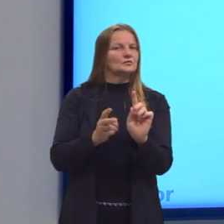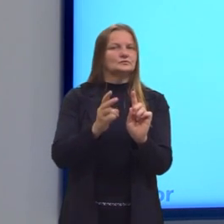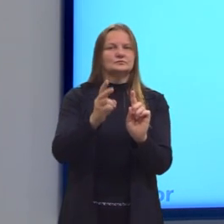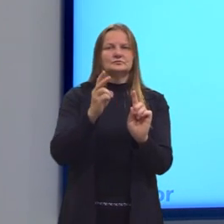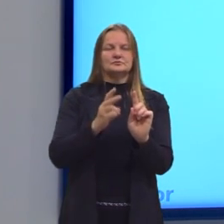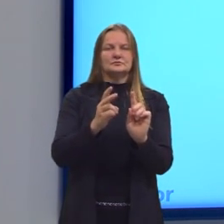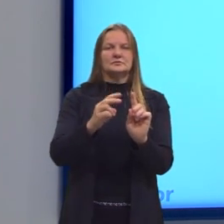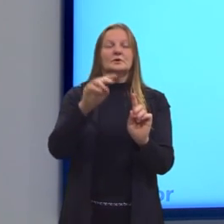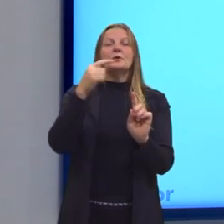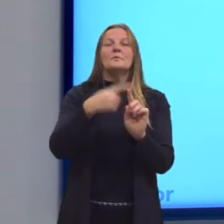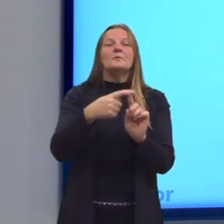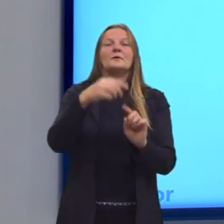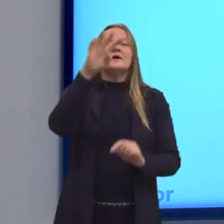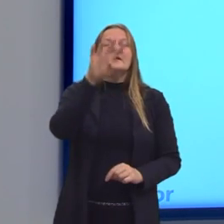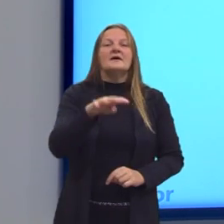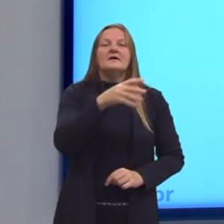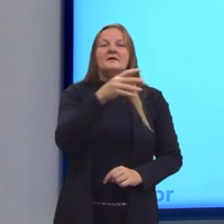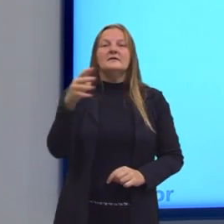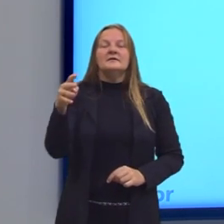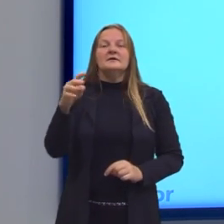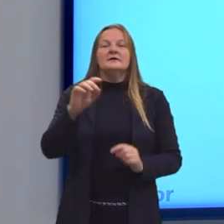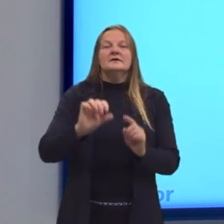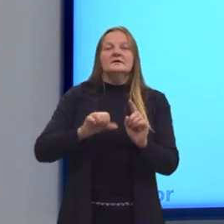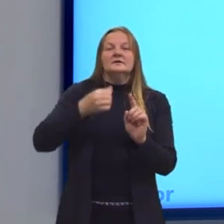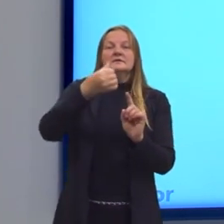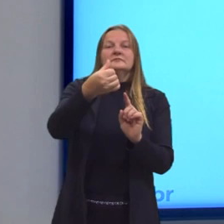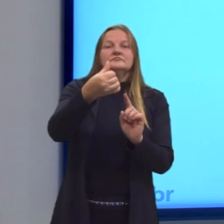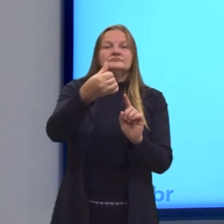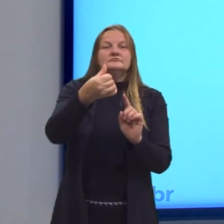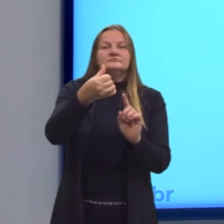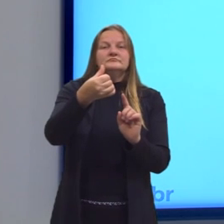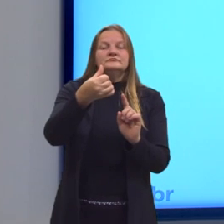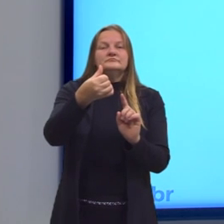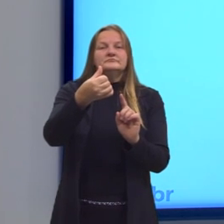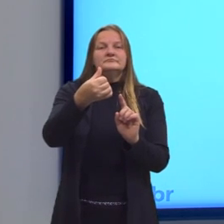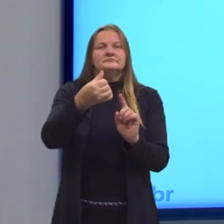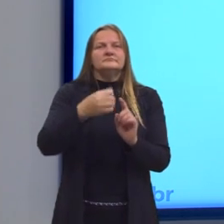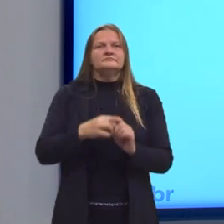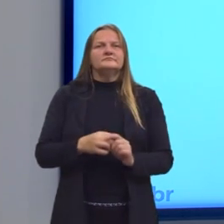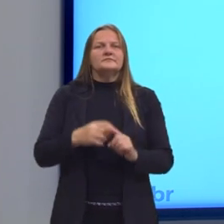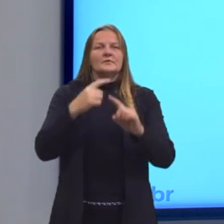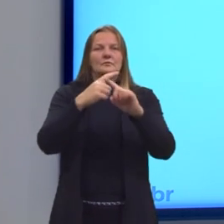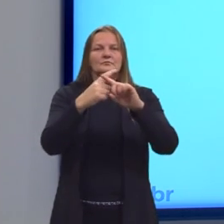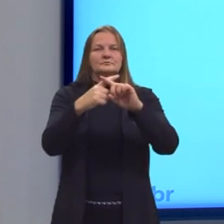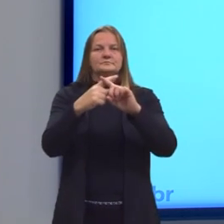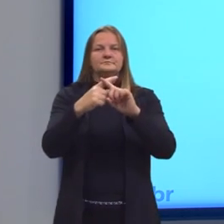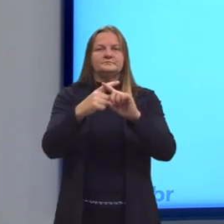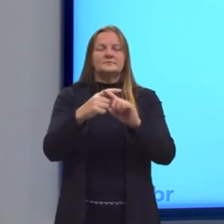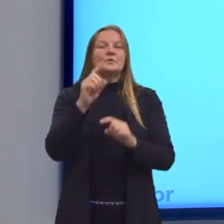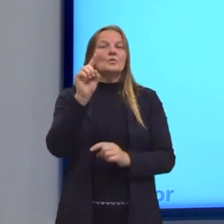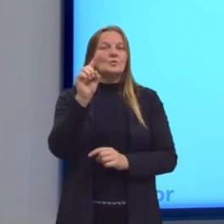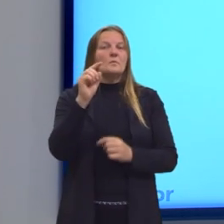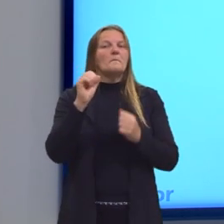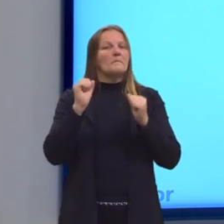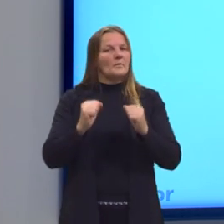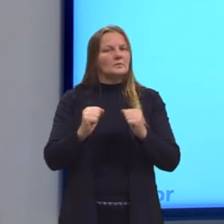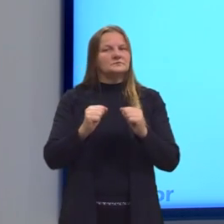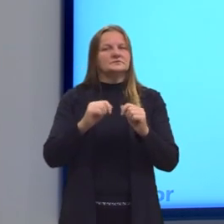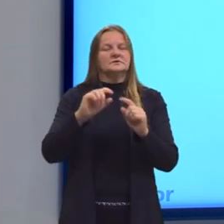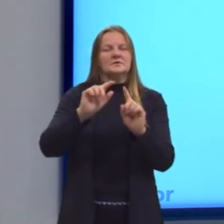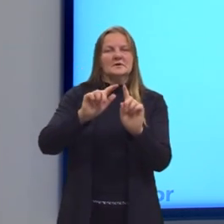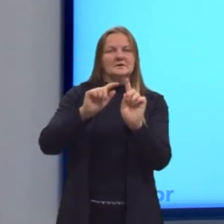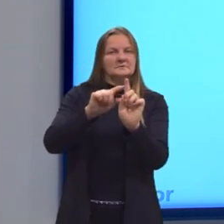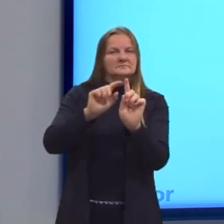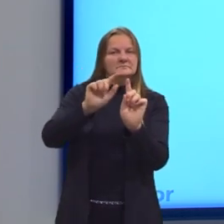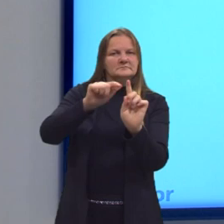eu tenho o valor de Fibonacci elevado a 6. Então, aqui nessa multiplicação, um dos fatores é Fibonacci elevado a